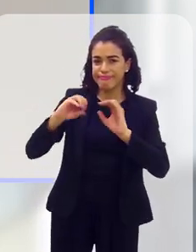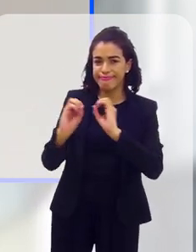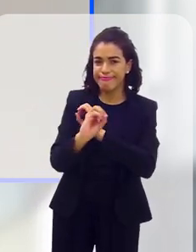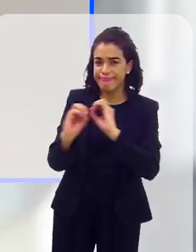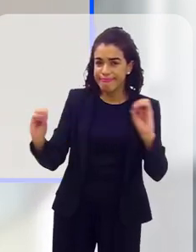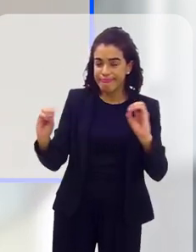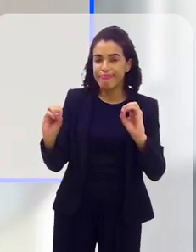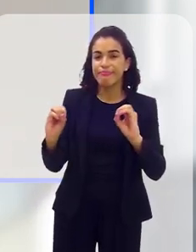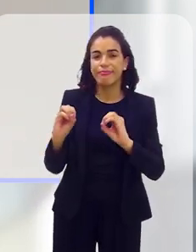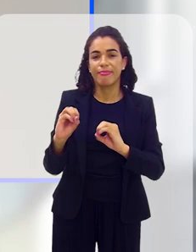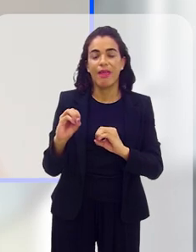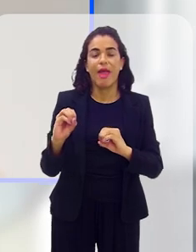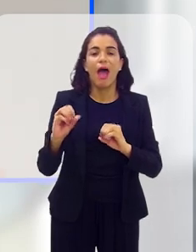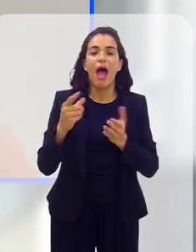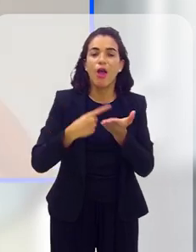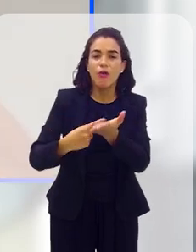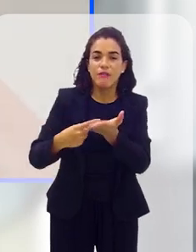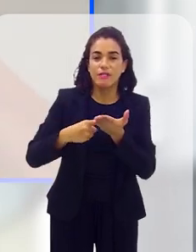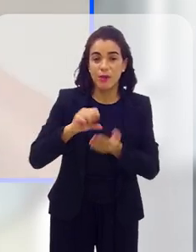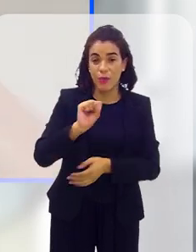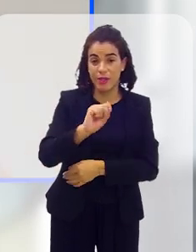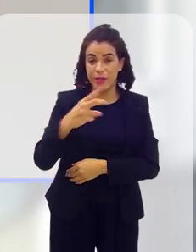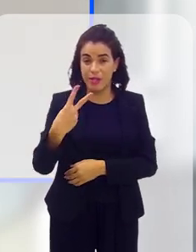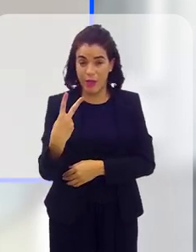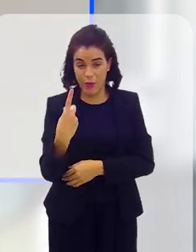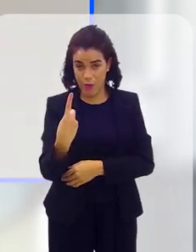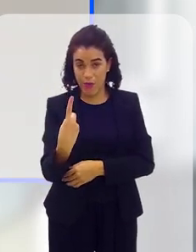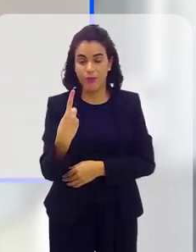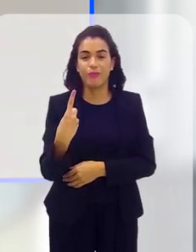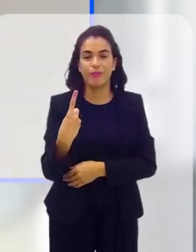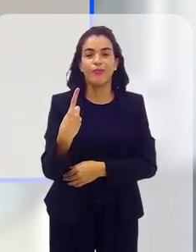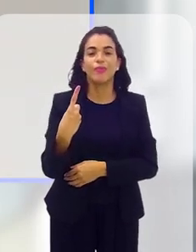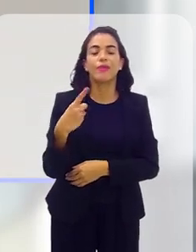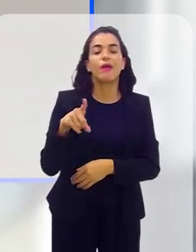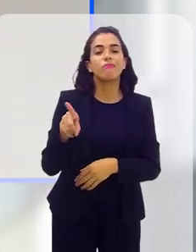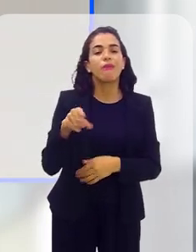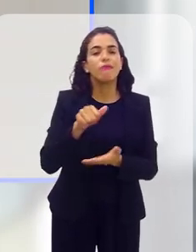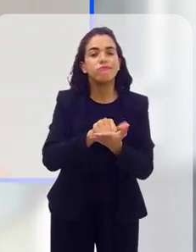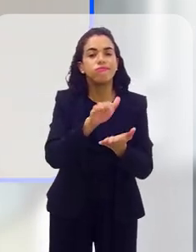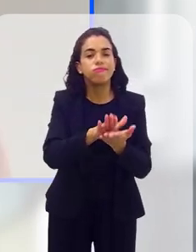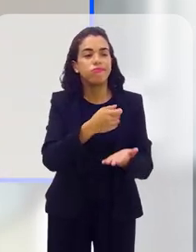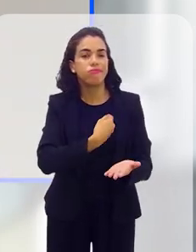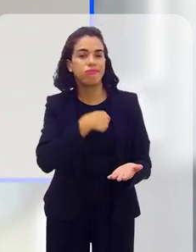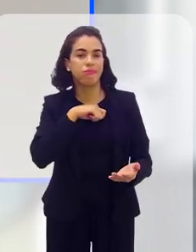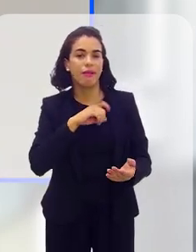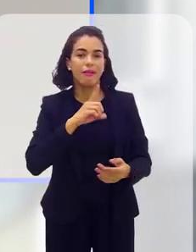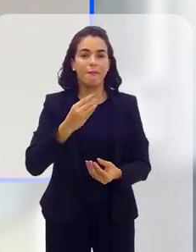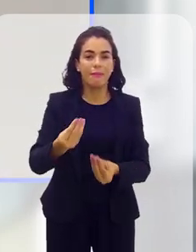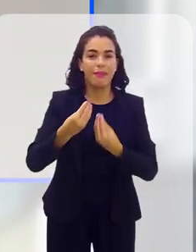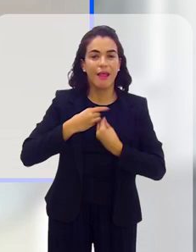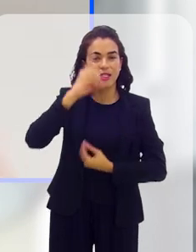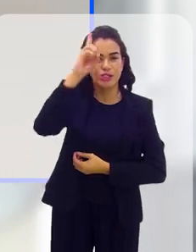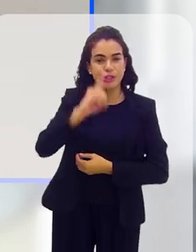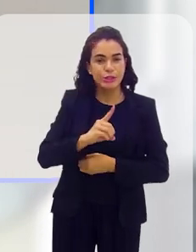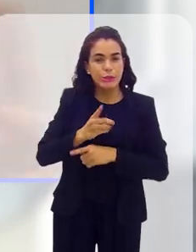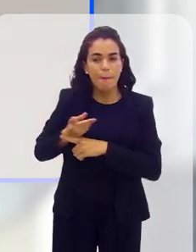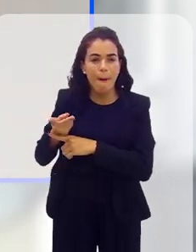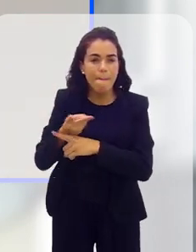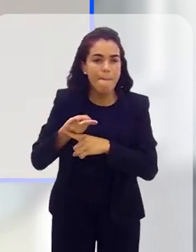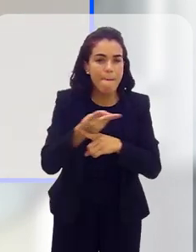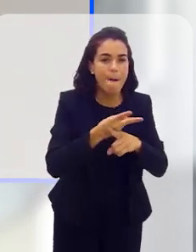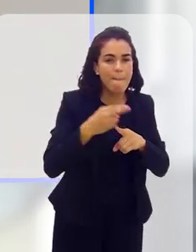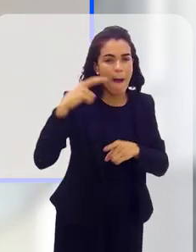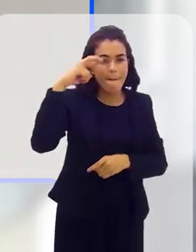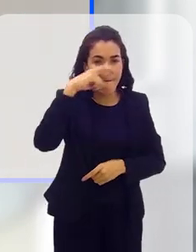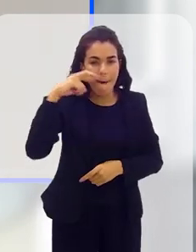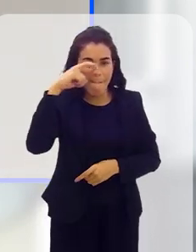Então, quando a Convenção 81 da OIT dá prerrogativa aos auditores fiscais de trabalho de fazerem a inspeção em qualquer